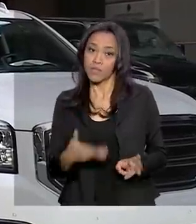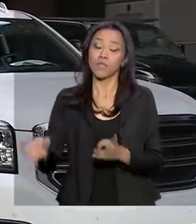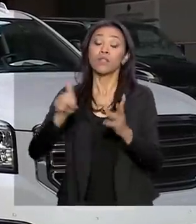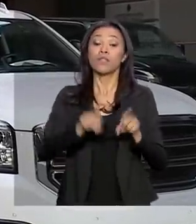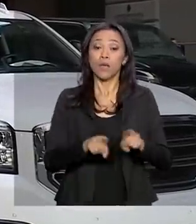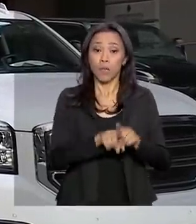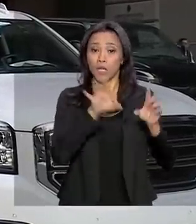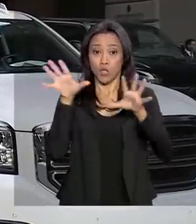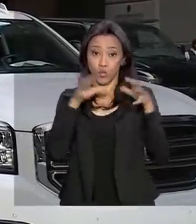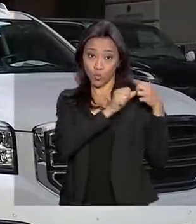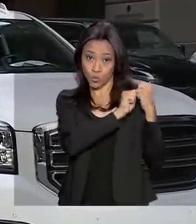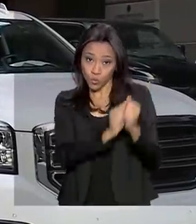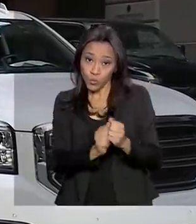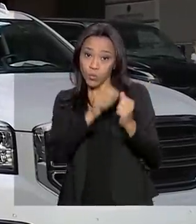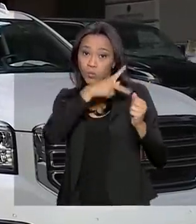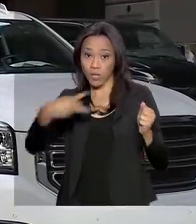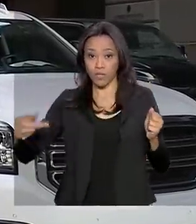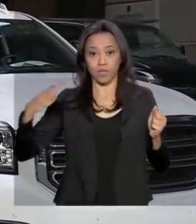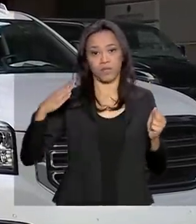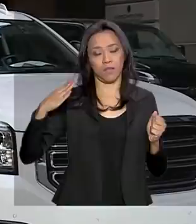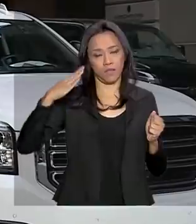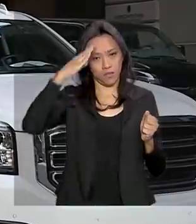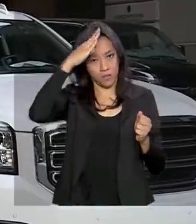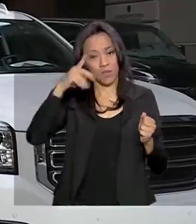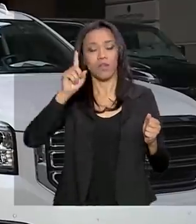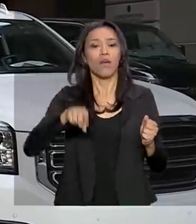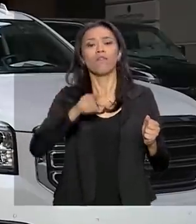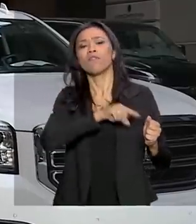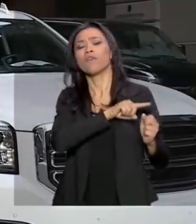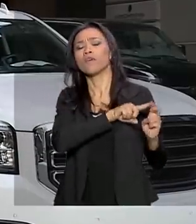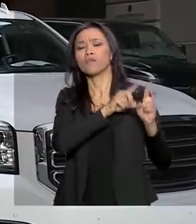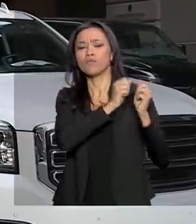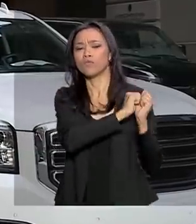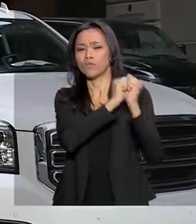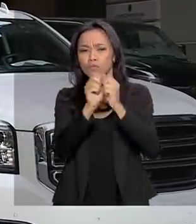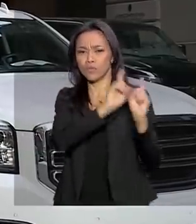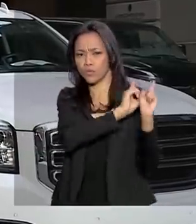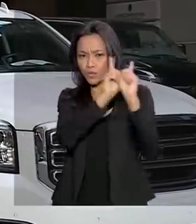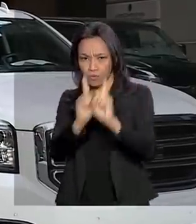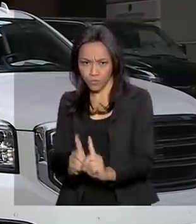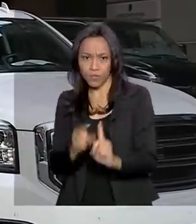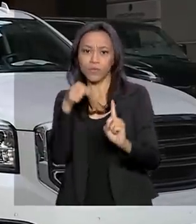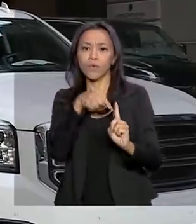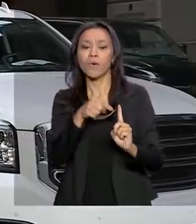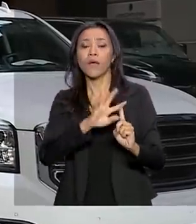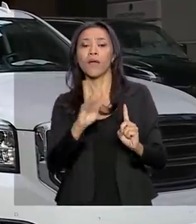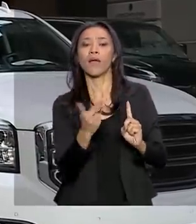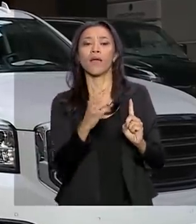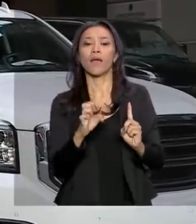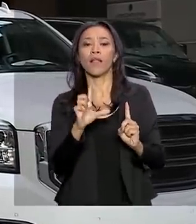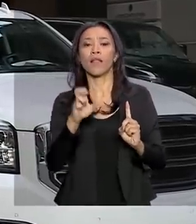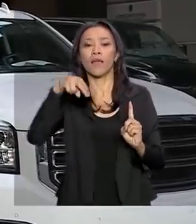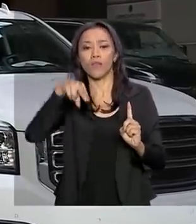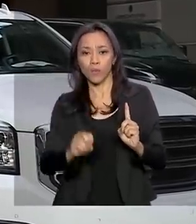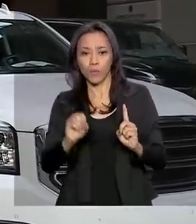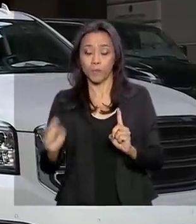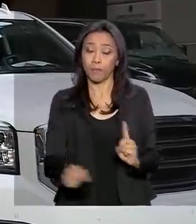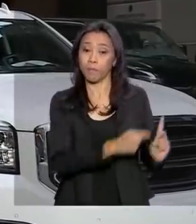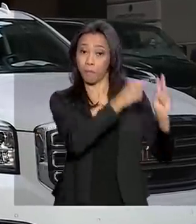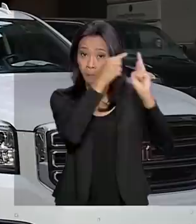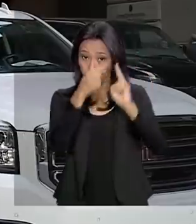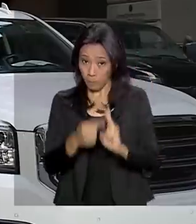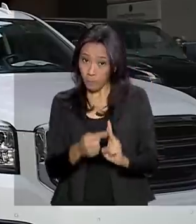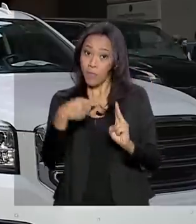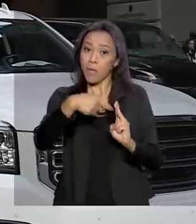ministro-chefe do gabinete de segurança institucional, Augusto Heleno, os presidentes das comissões de